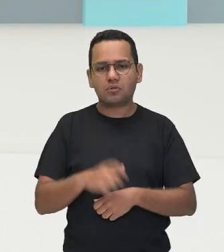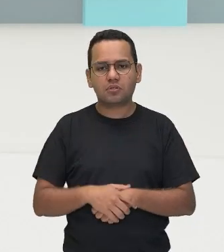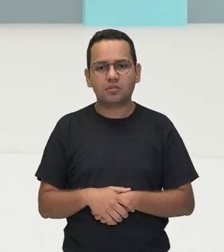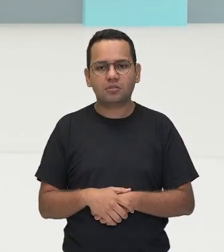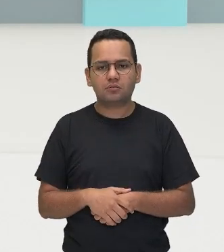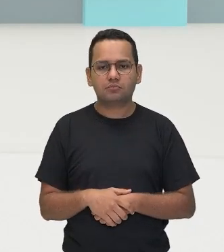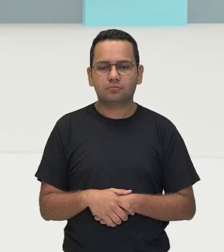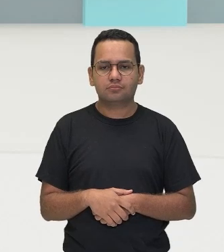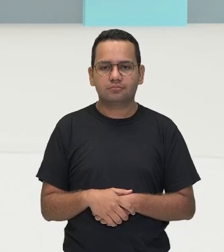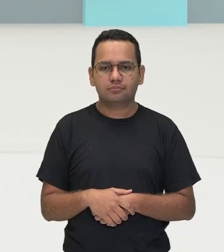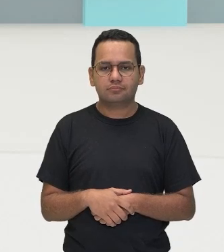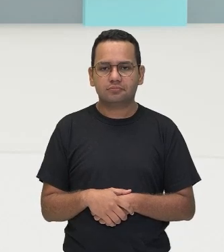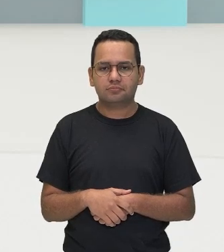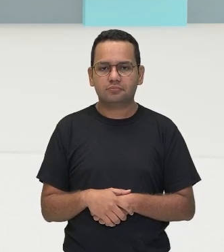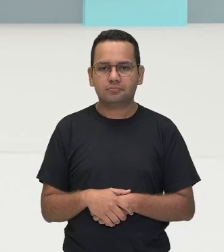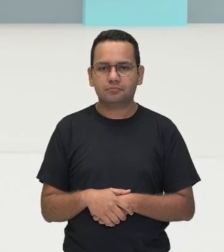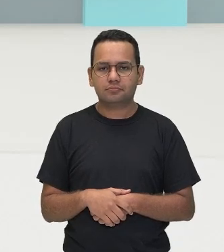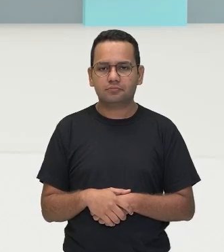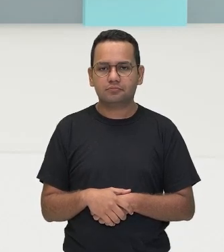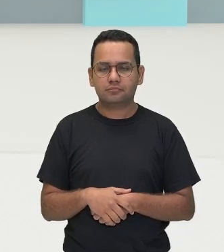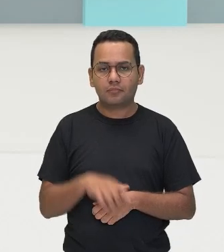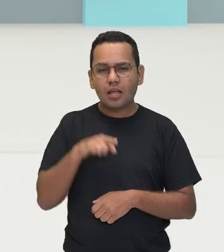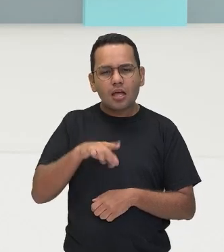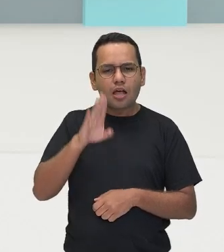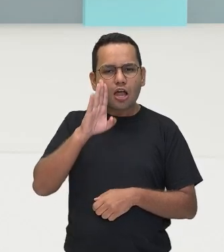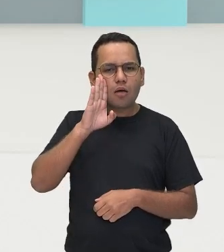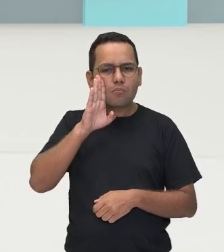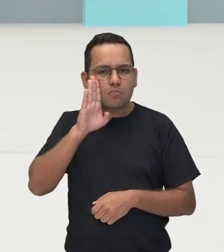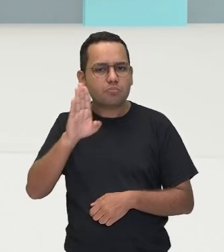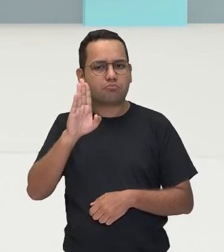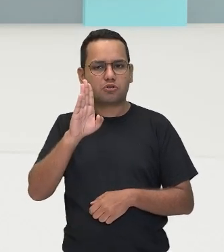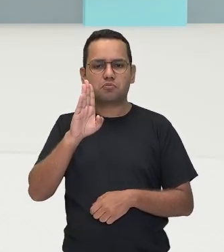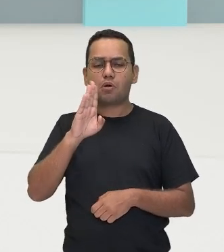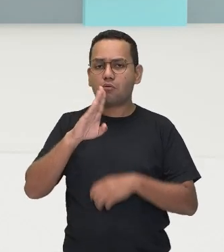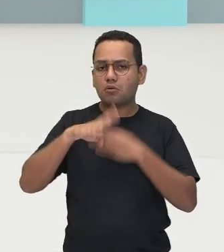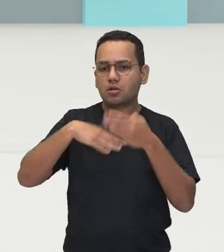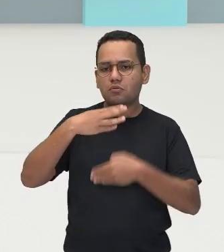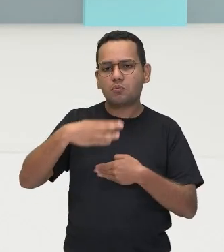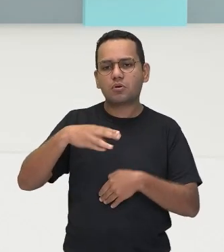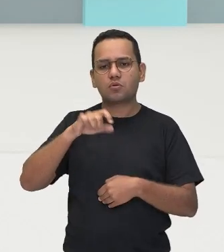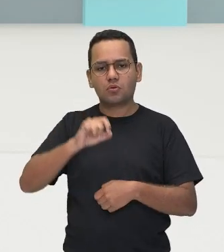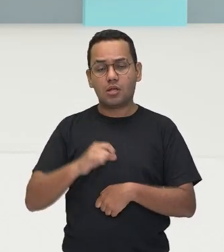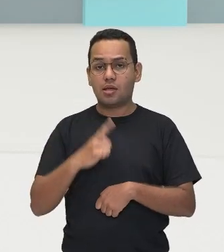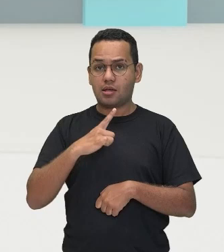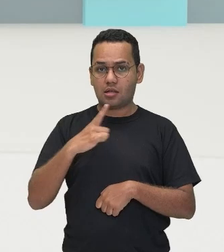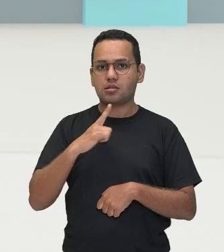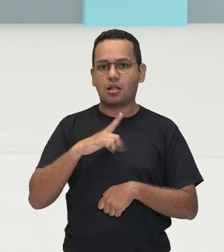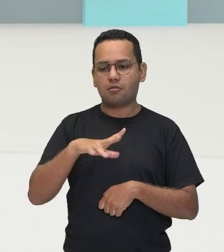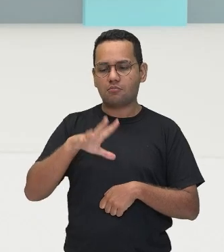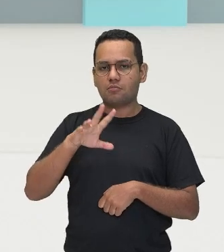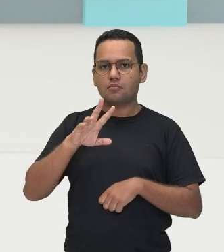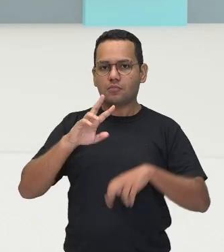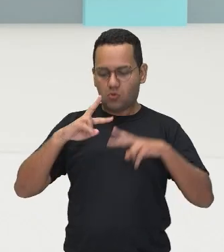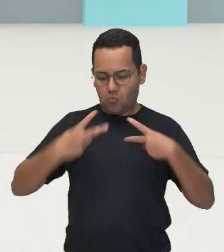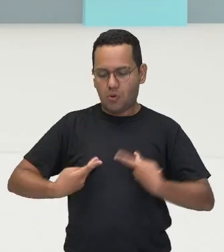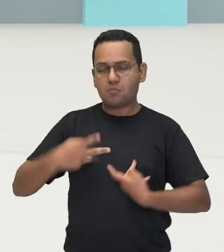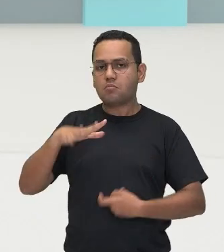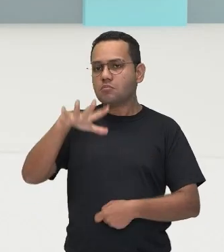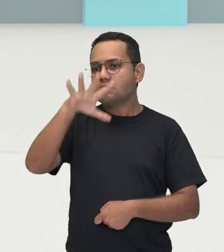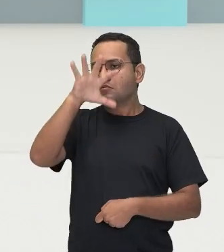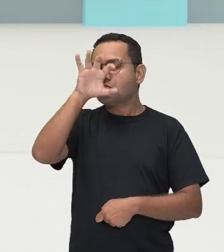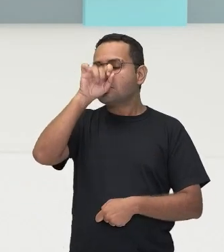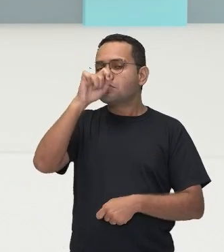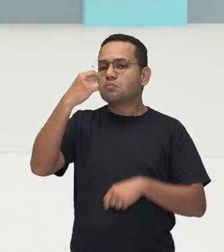circulatório, é o sistema responsável por possibilitar a distribuição de quê? De oxigênio